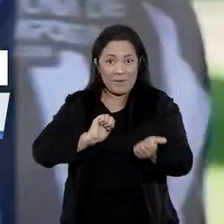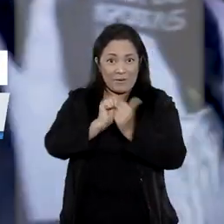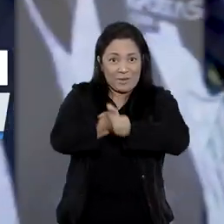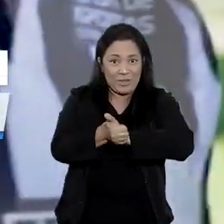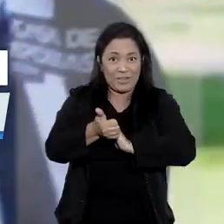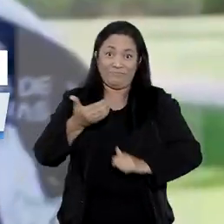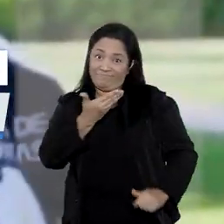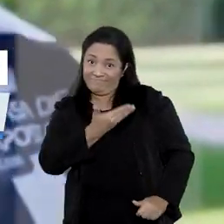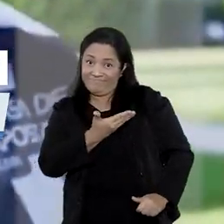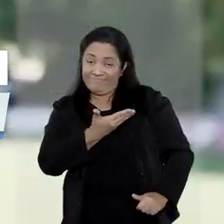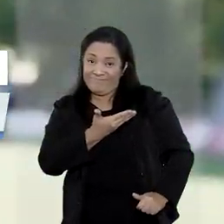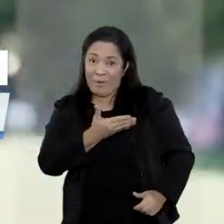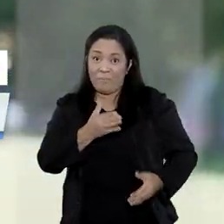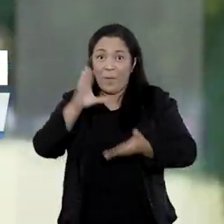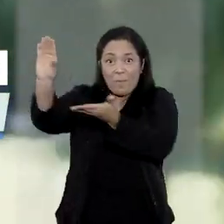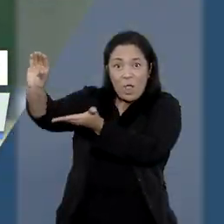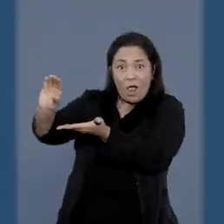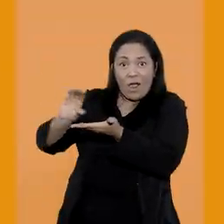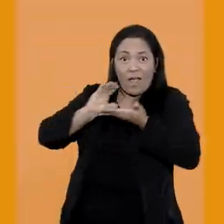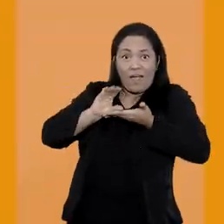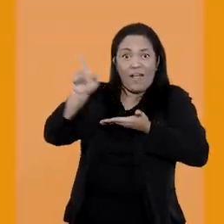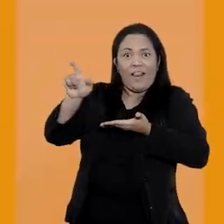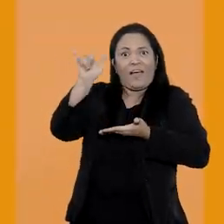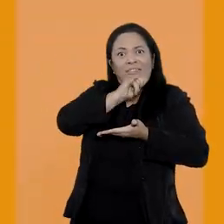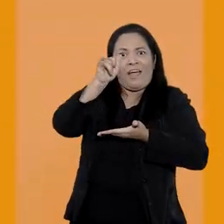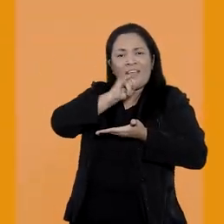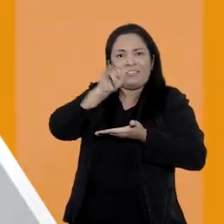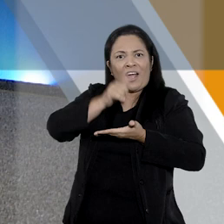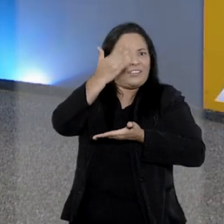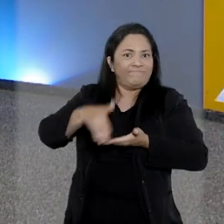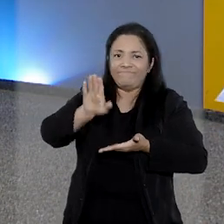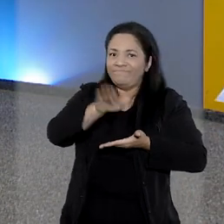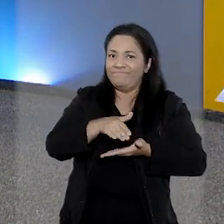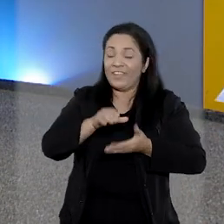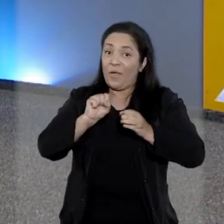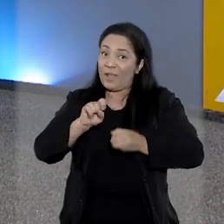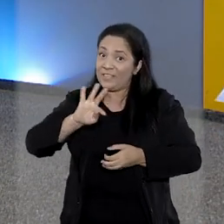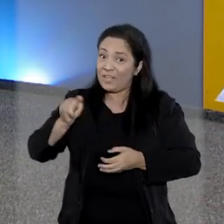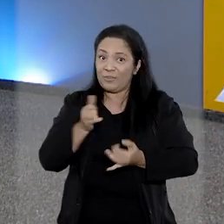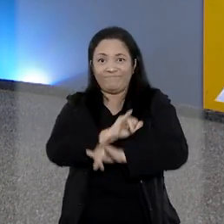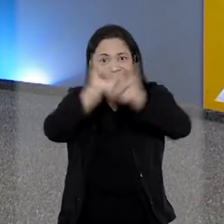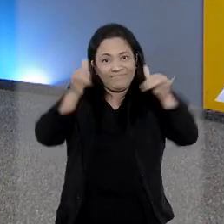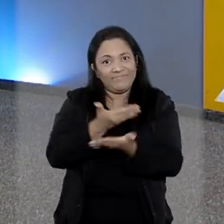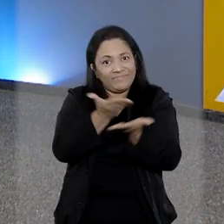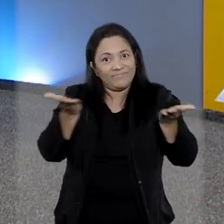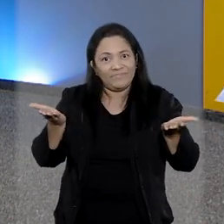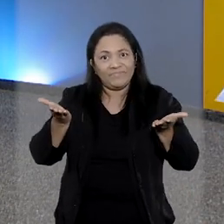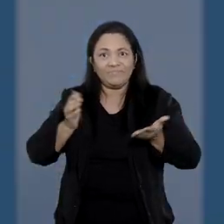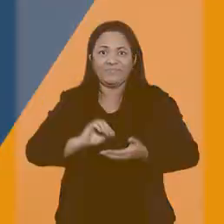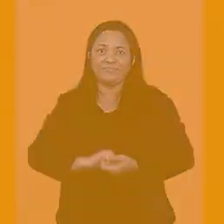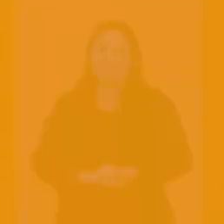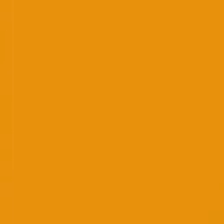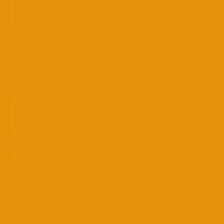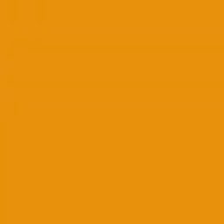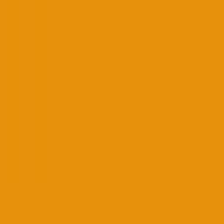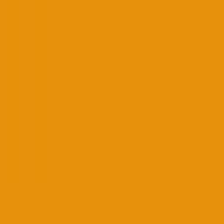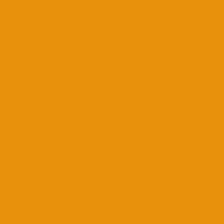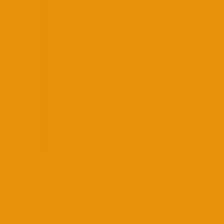sobre cópia integral do processo por estupro na Itália. O STJ Notícias começa agora.